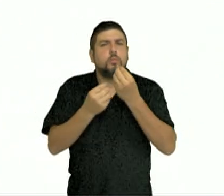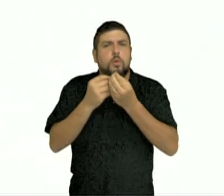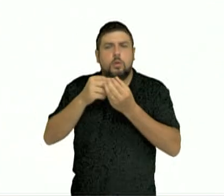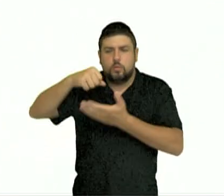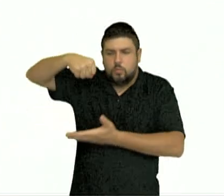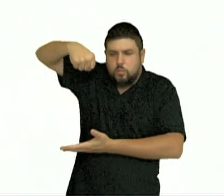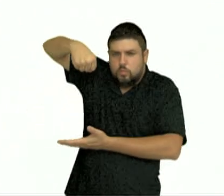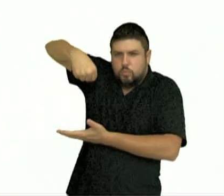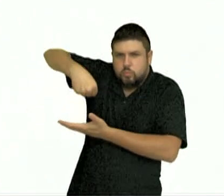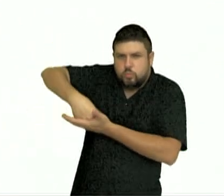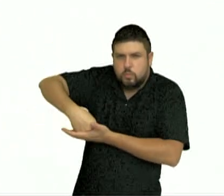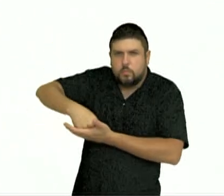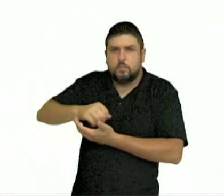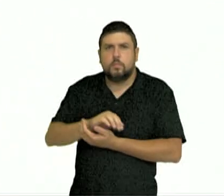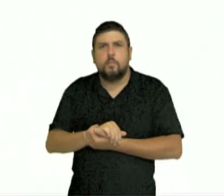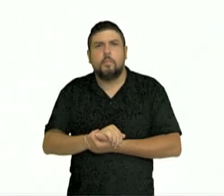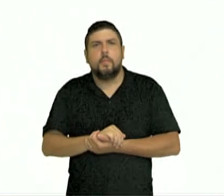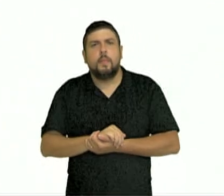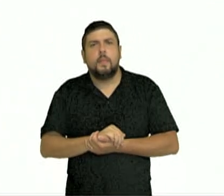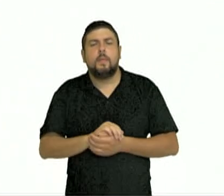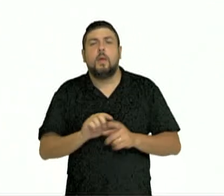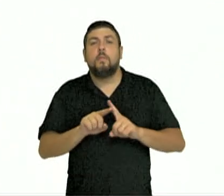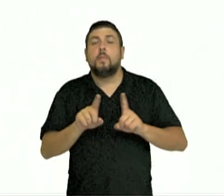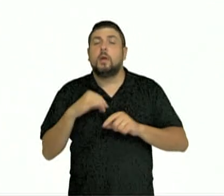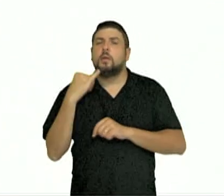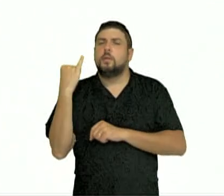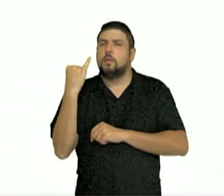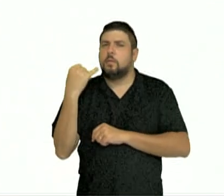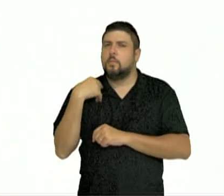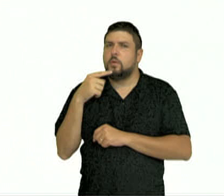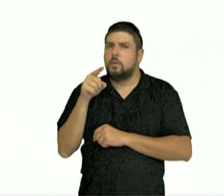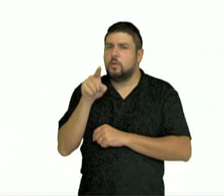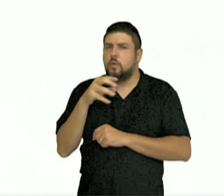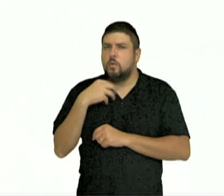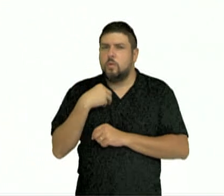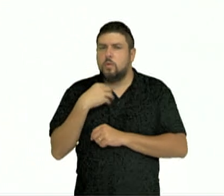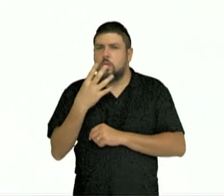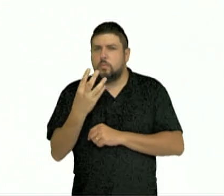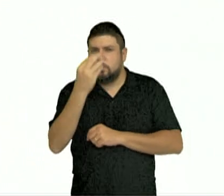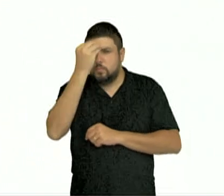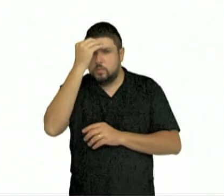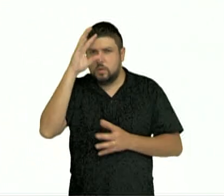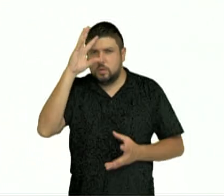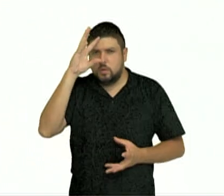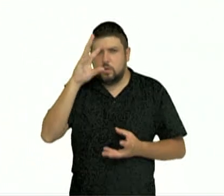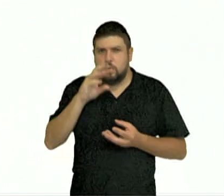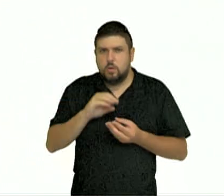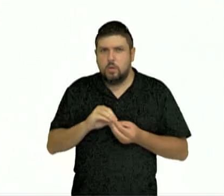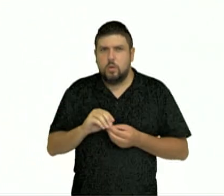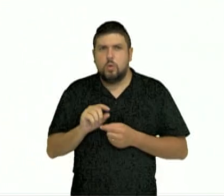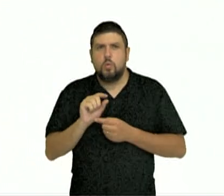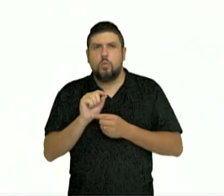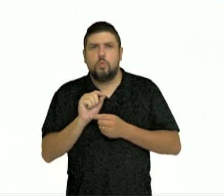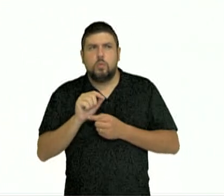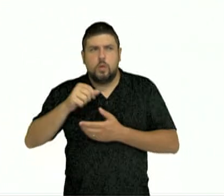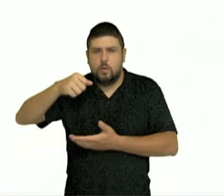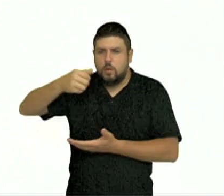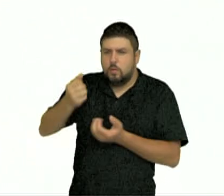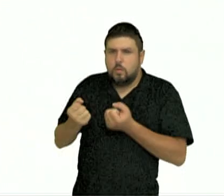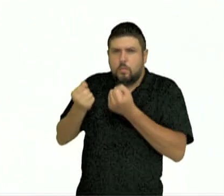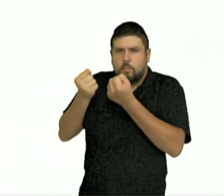da pressão. Mas é importante que você tenha a compreensão de que o peso é aquele